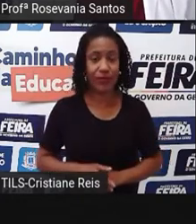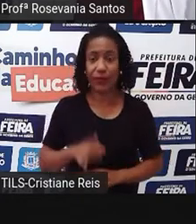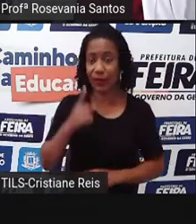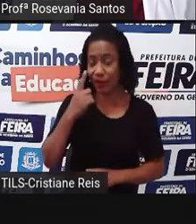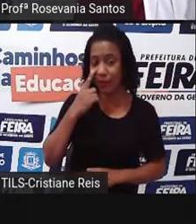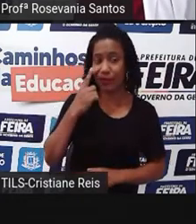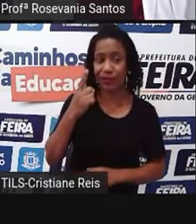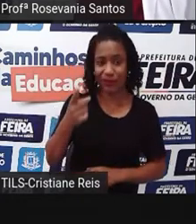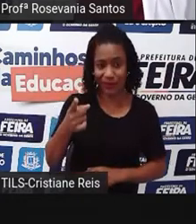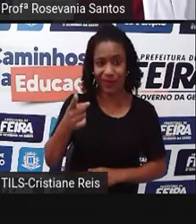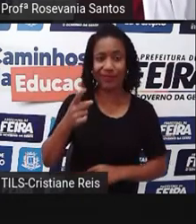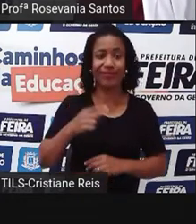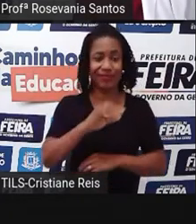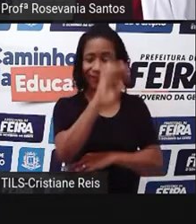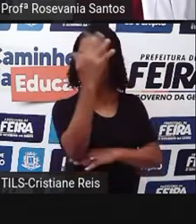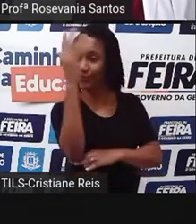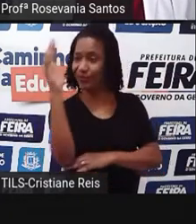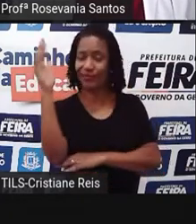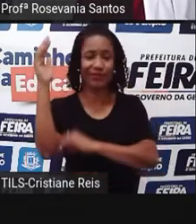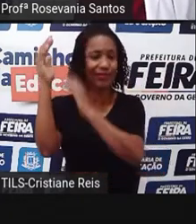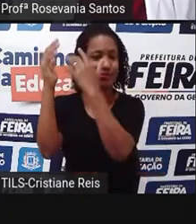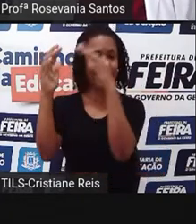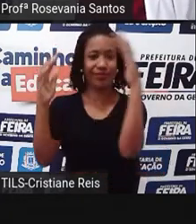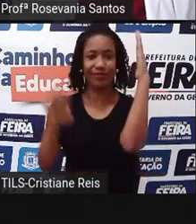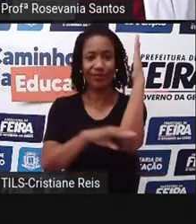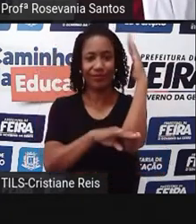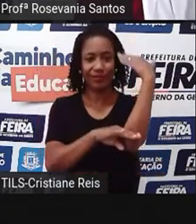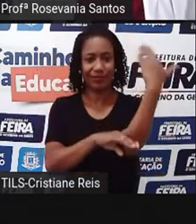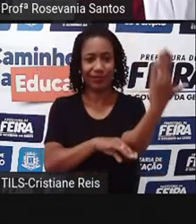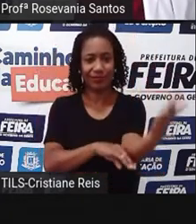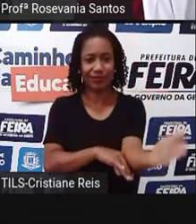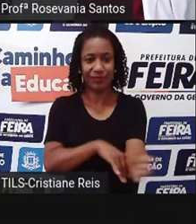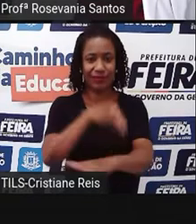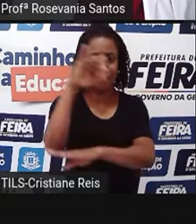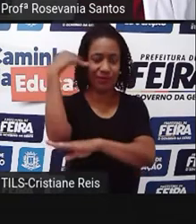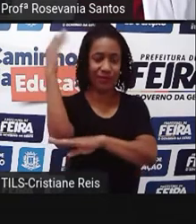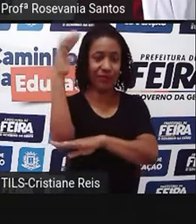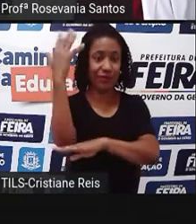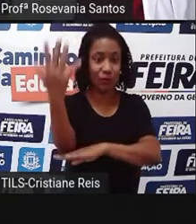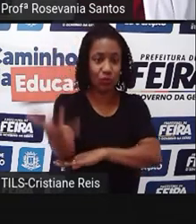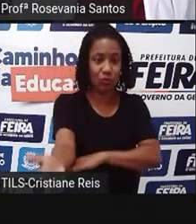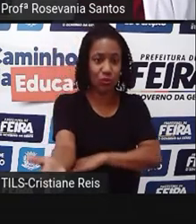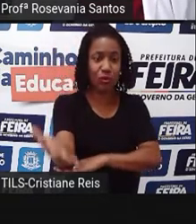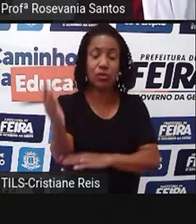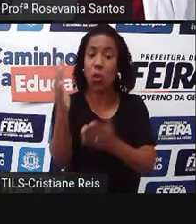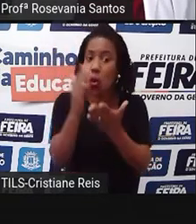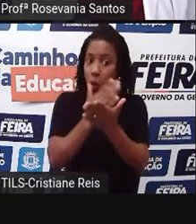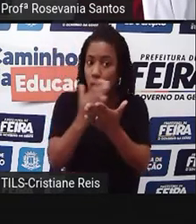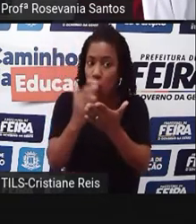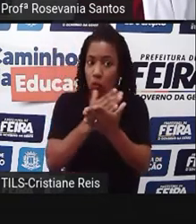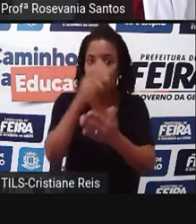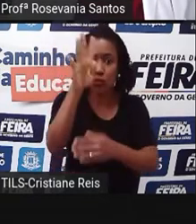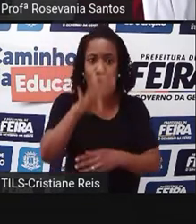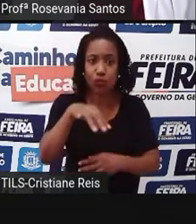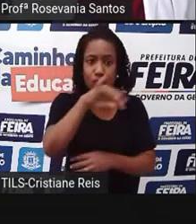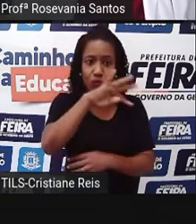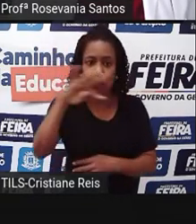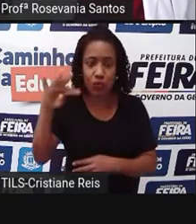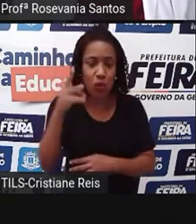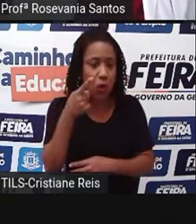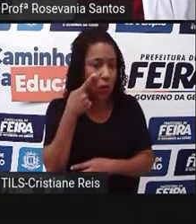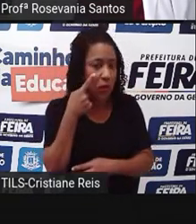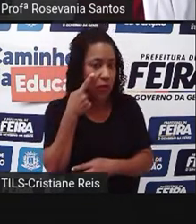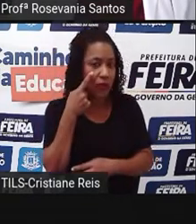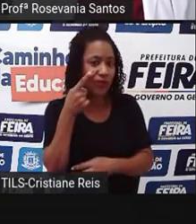processo do desmatamento. A gente não vai observar tudo aqui dessa tabela, só para a gente perceber, né? Aqui,